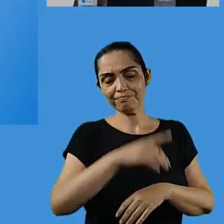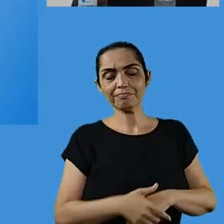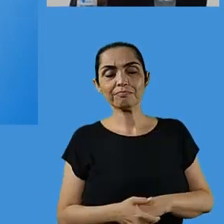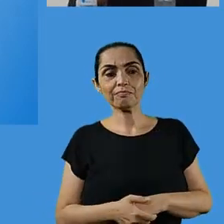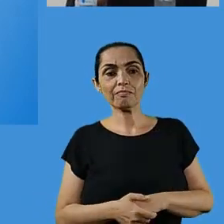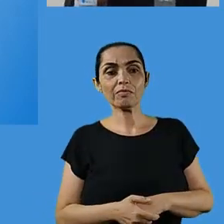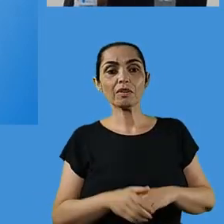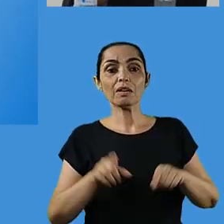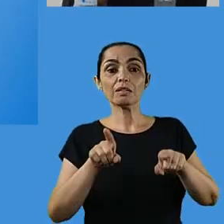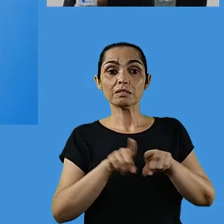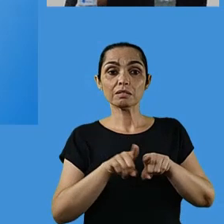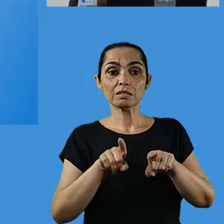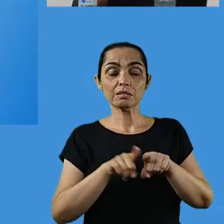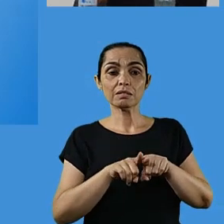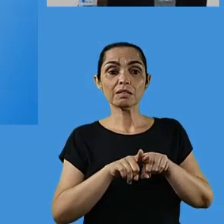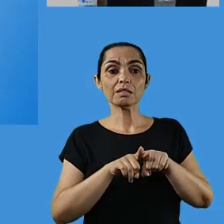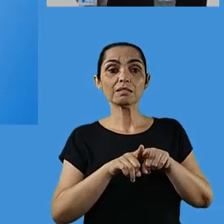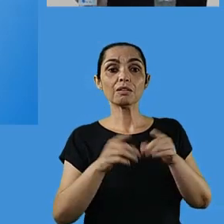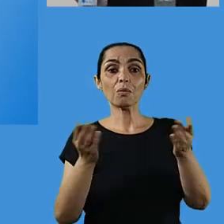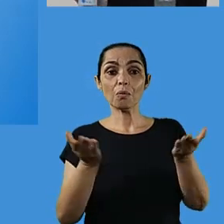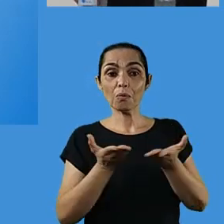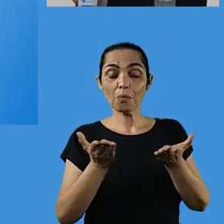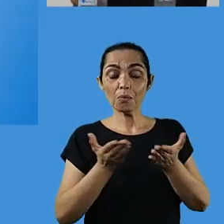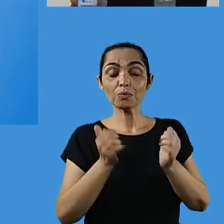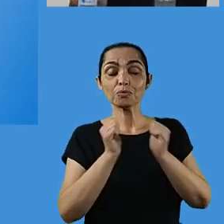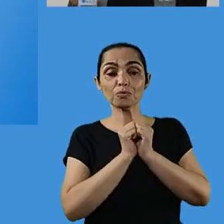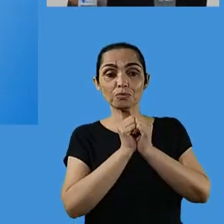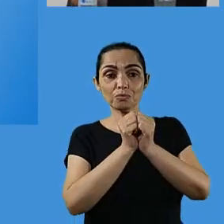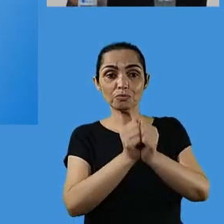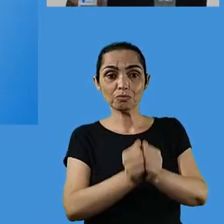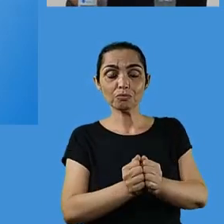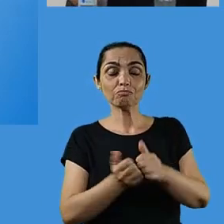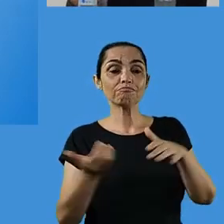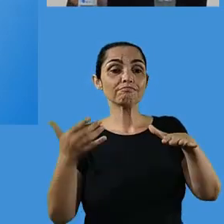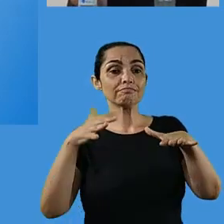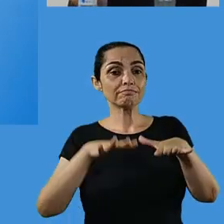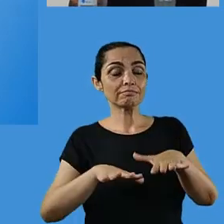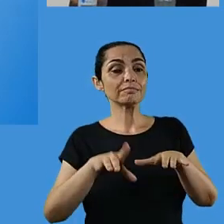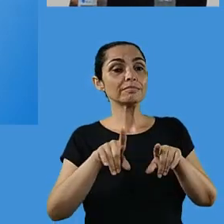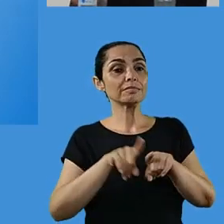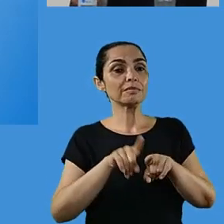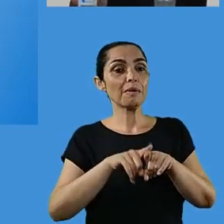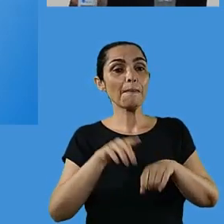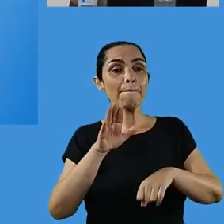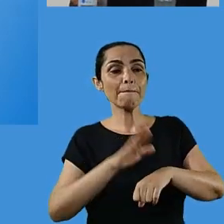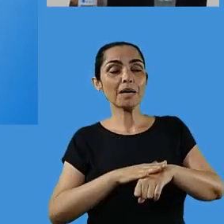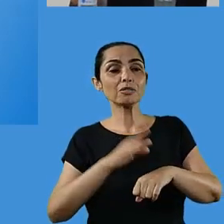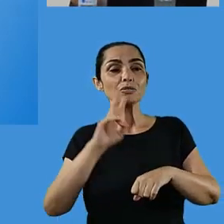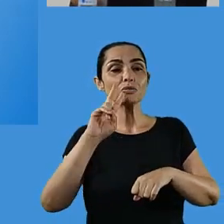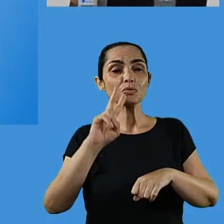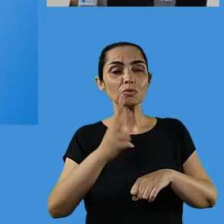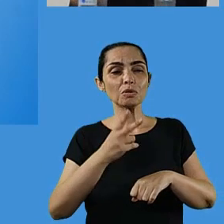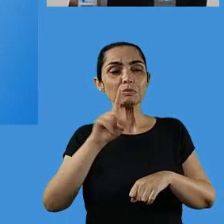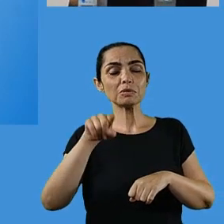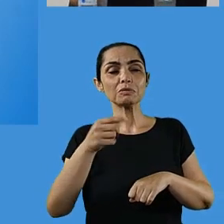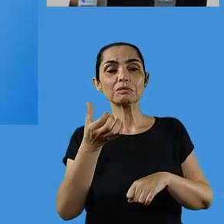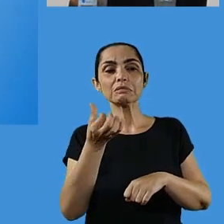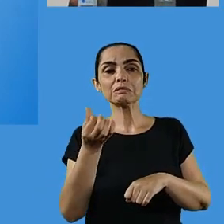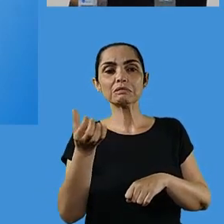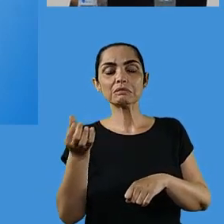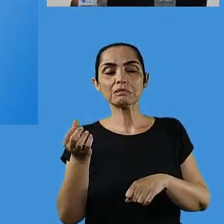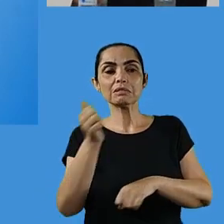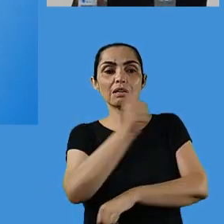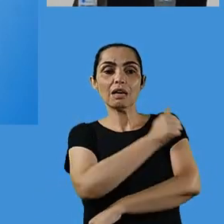retorno às aulas, que não será fácil, né? Como eu citei antes, nós somos uma rede inclusiva, somos uma rede